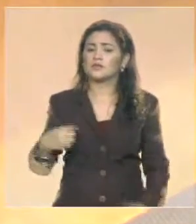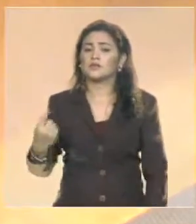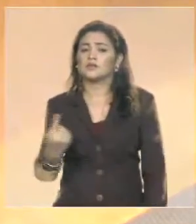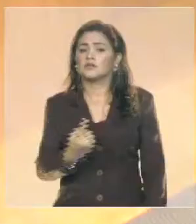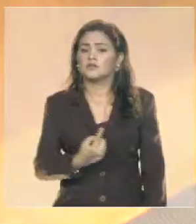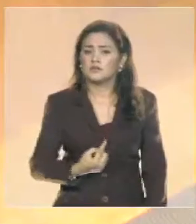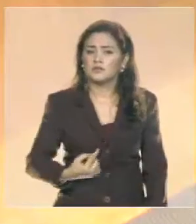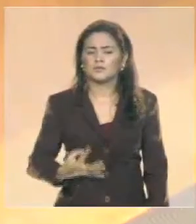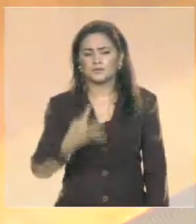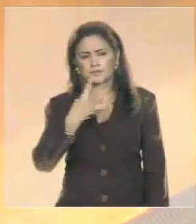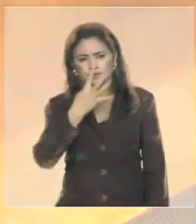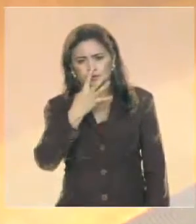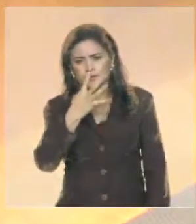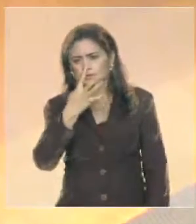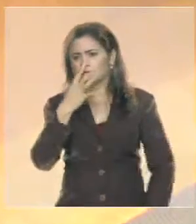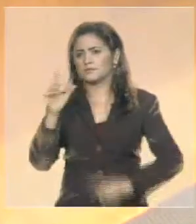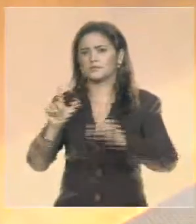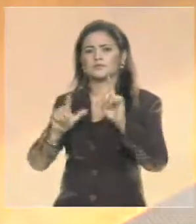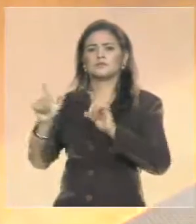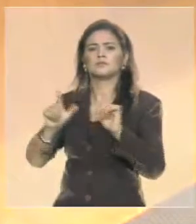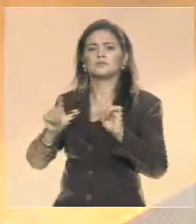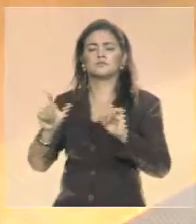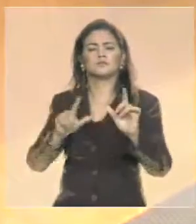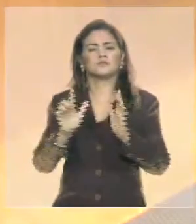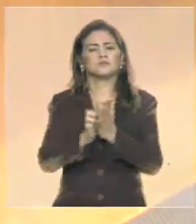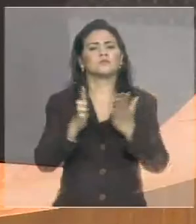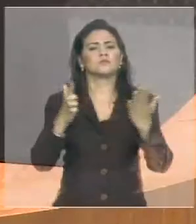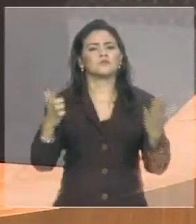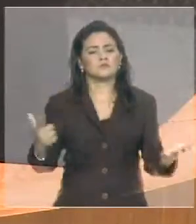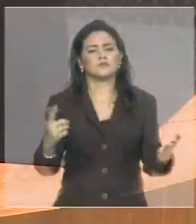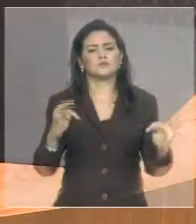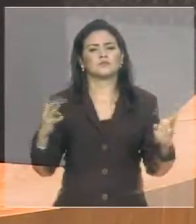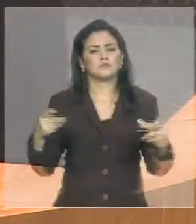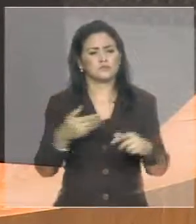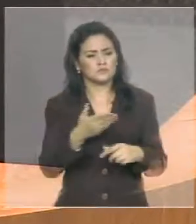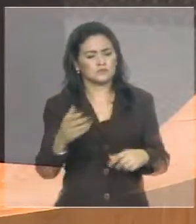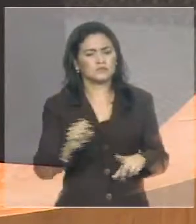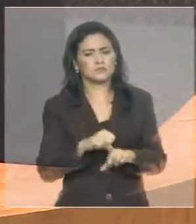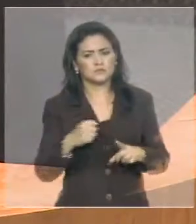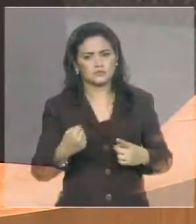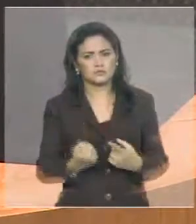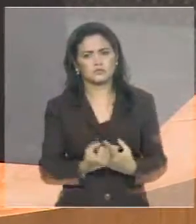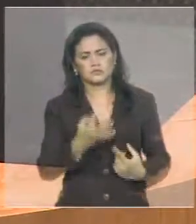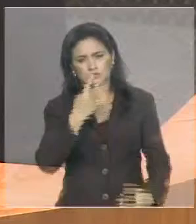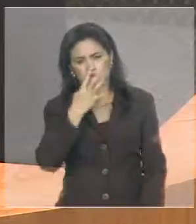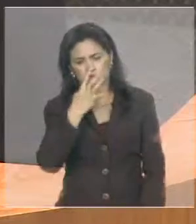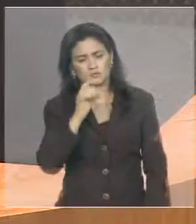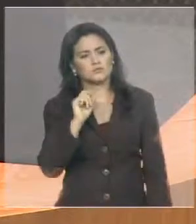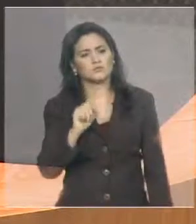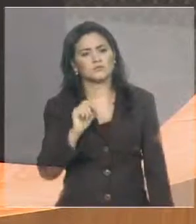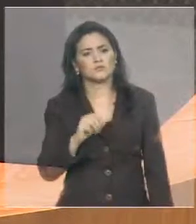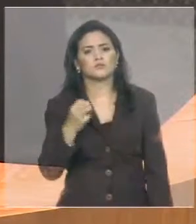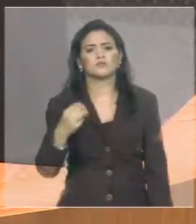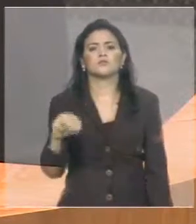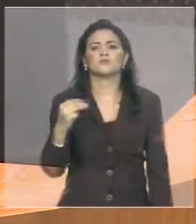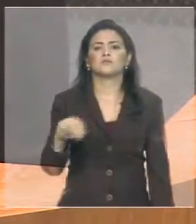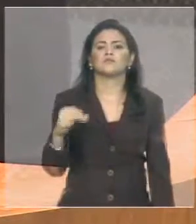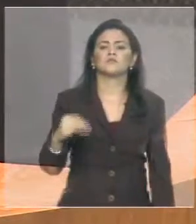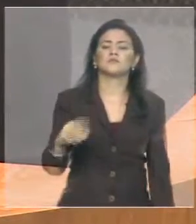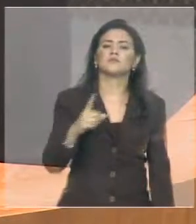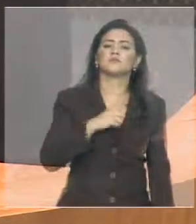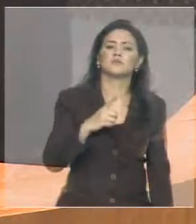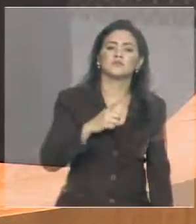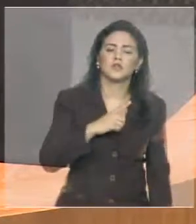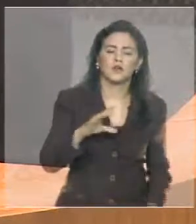inclusive, de noticiários, que toda a sociedade também acompanha, que realmente, no Maranhão, está havendo uma onda de assalto a